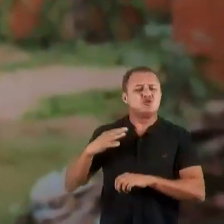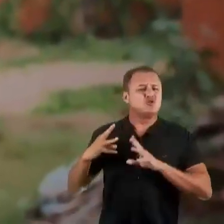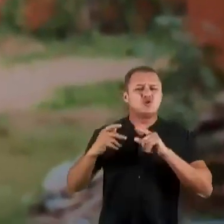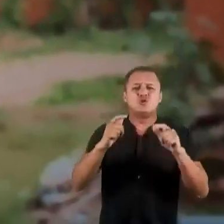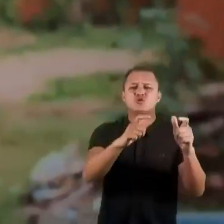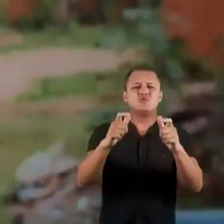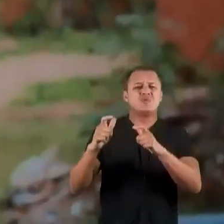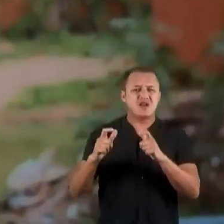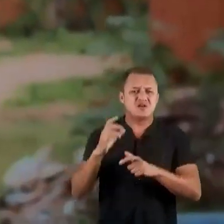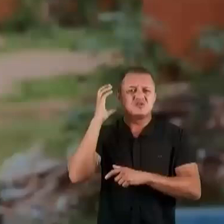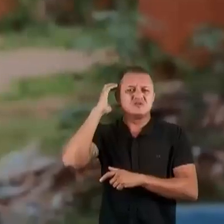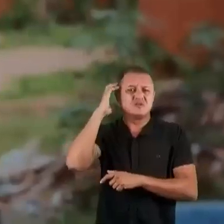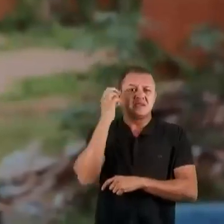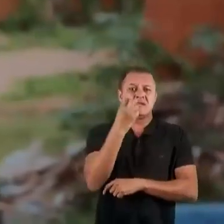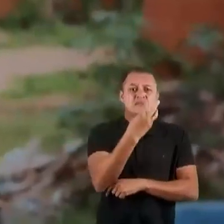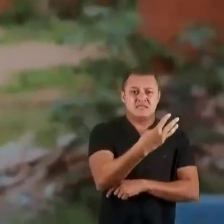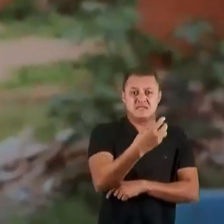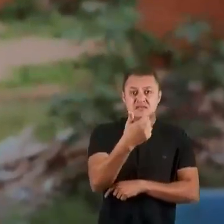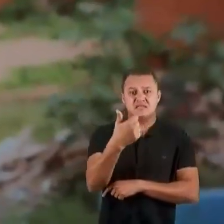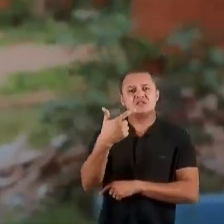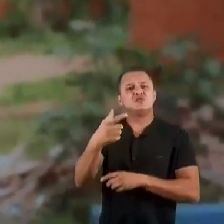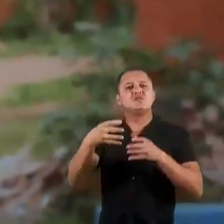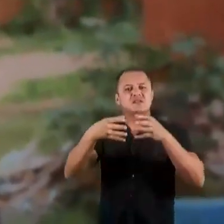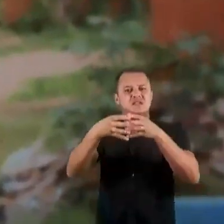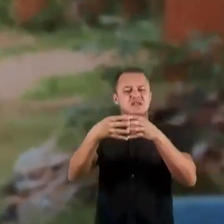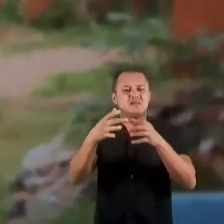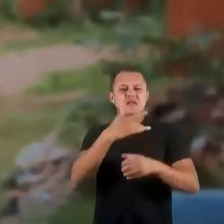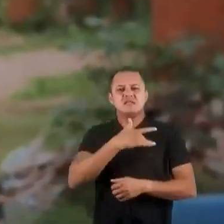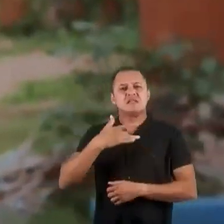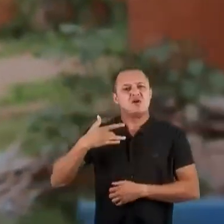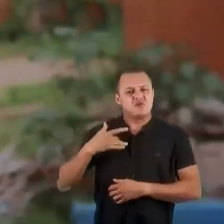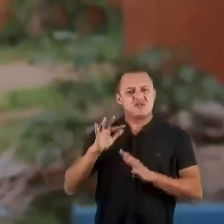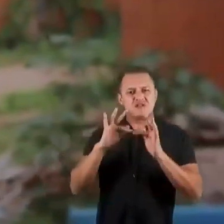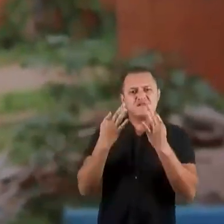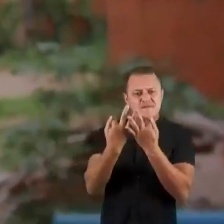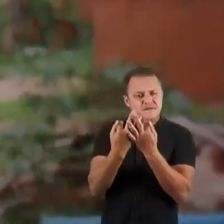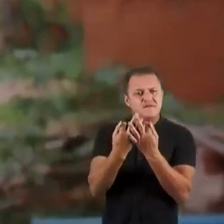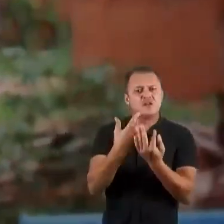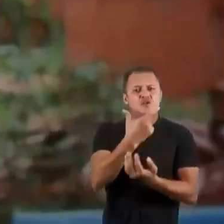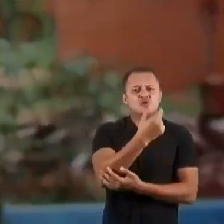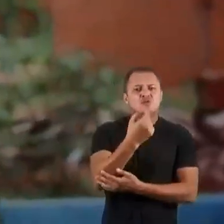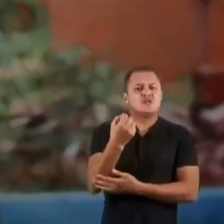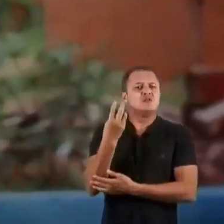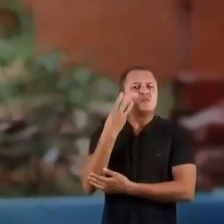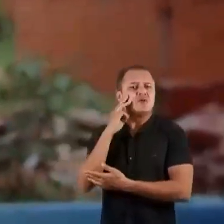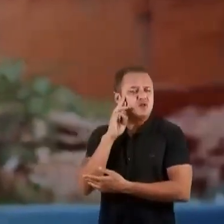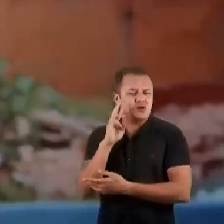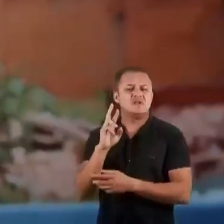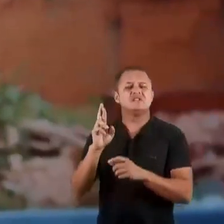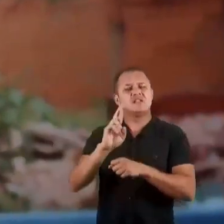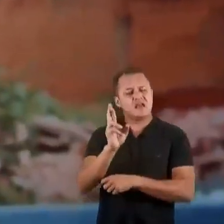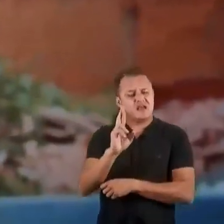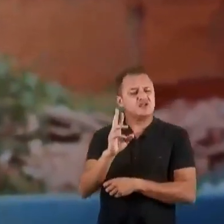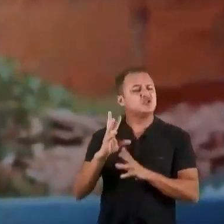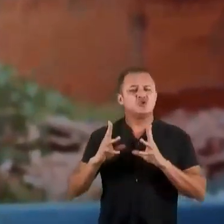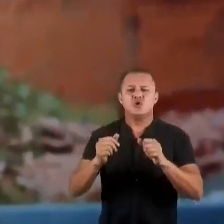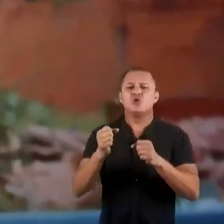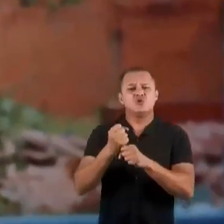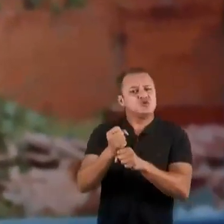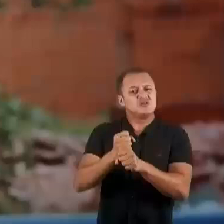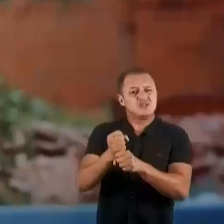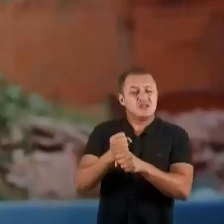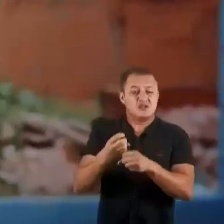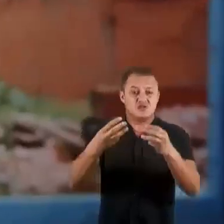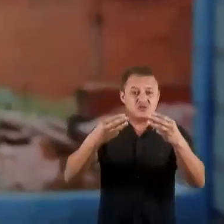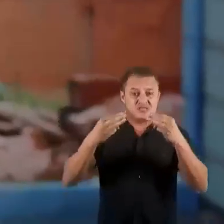vamos levar a saúde para os bairros de Cuiabá. Serão 312 equipes de saúde da família, com 200 milhões de